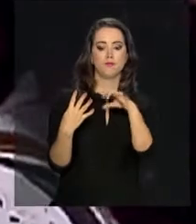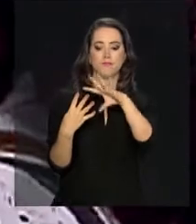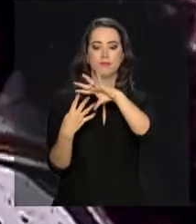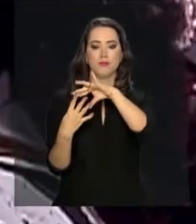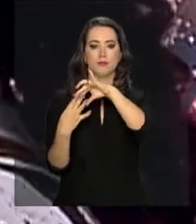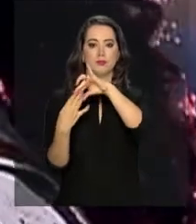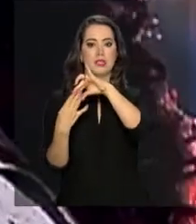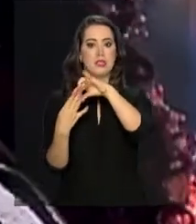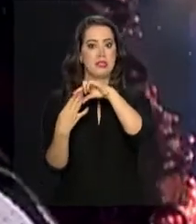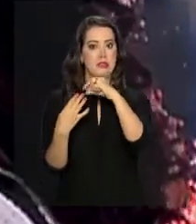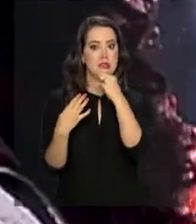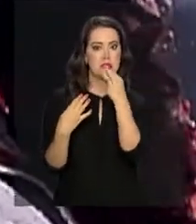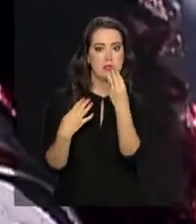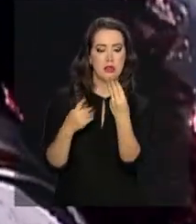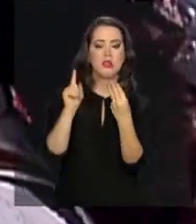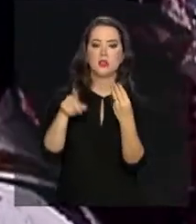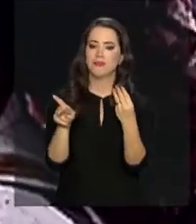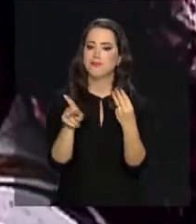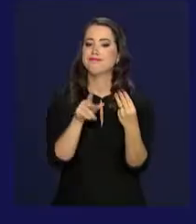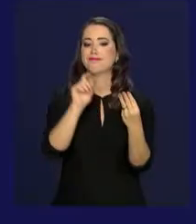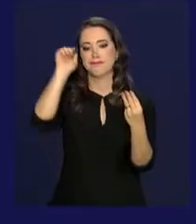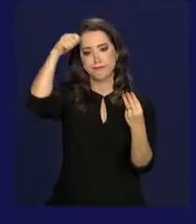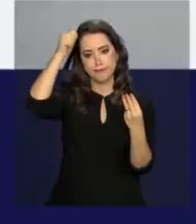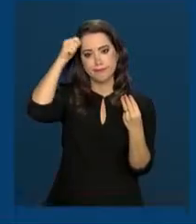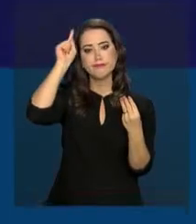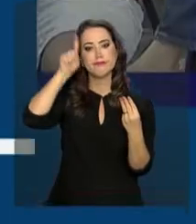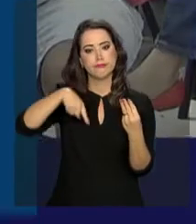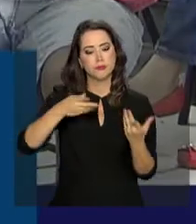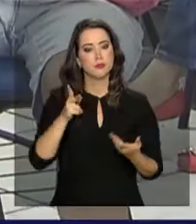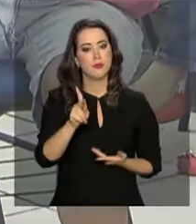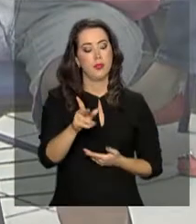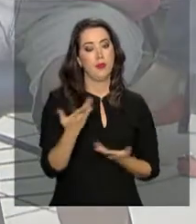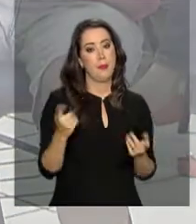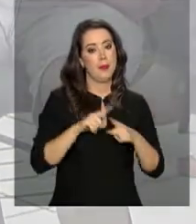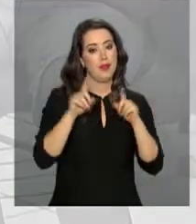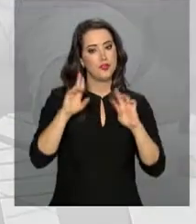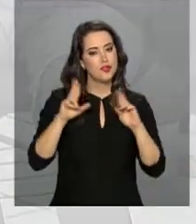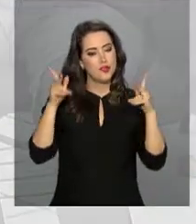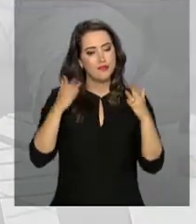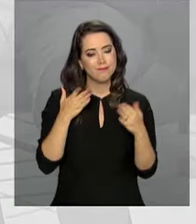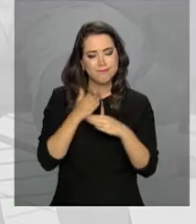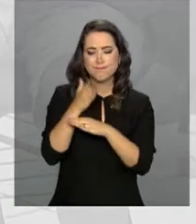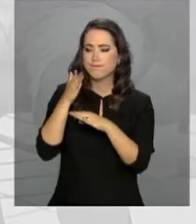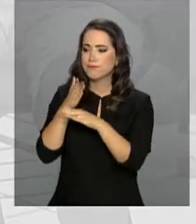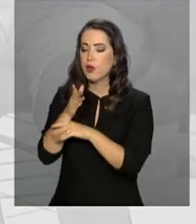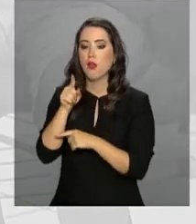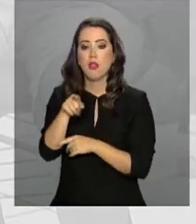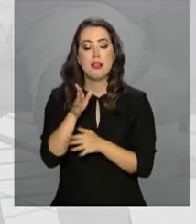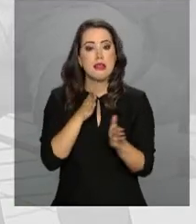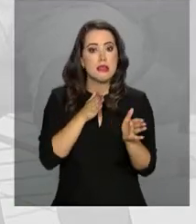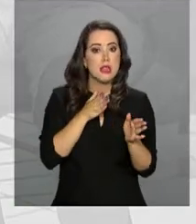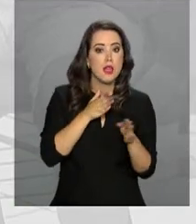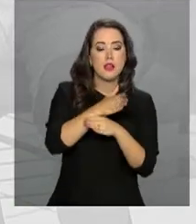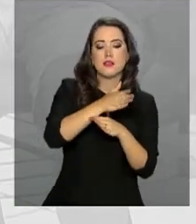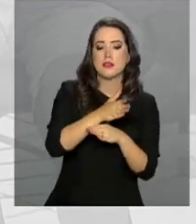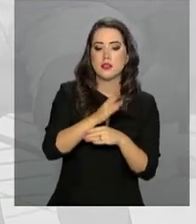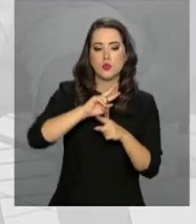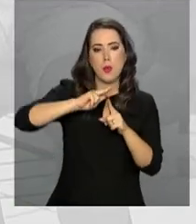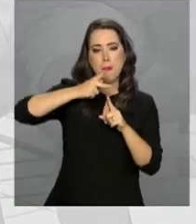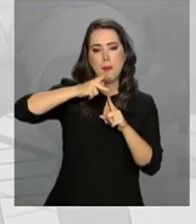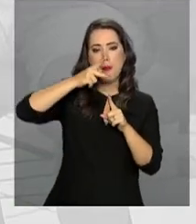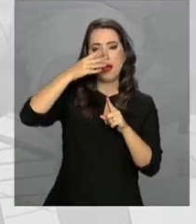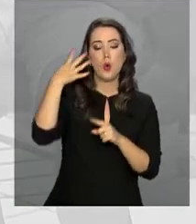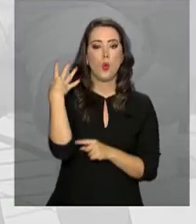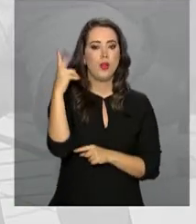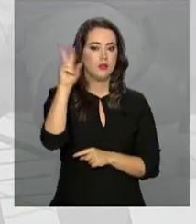alguns avanços aconteceram nos últimos anos. O acesso do jovem negro à universidade aumentou quatro vezes desde a criação das